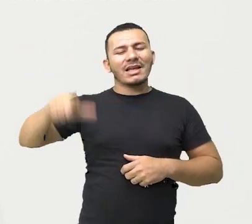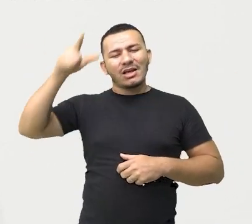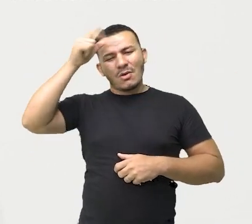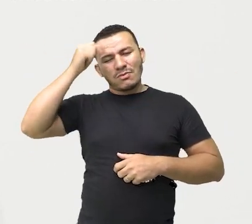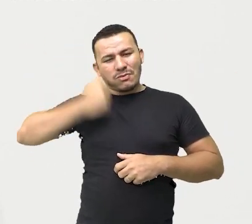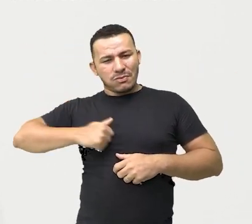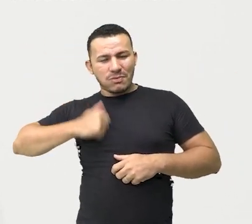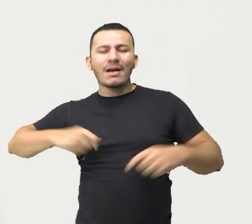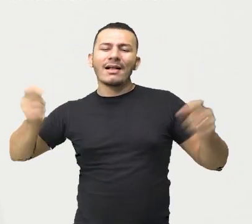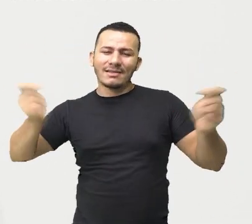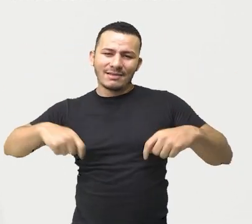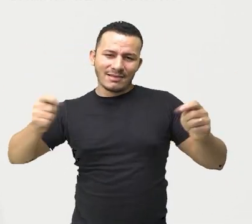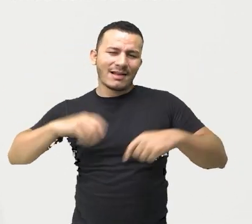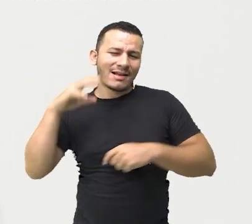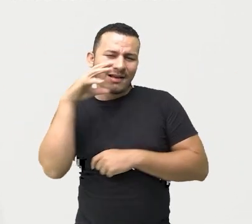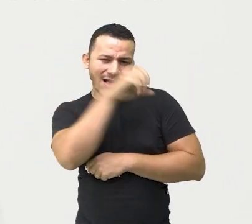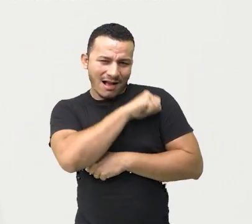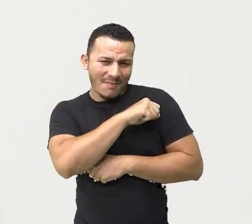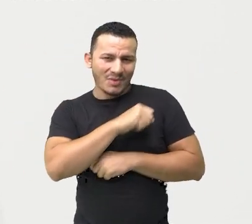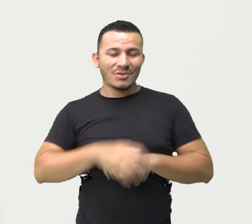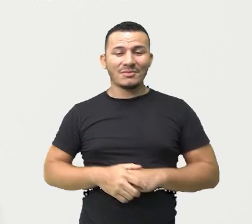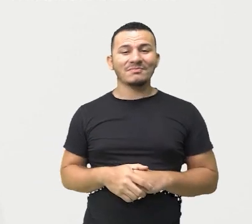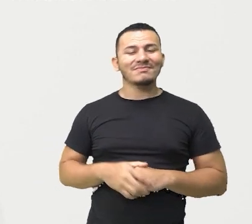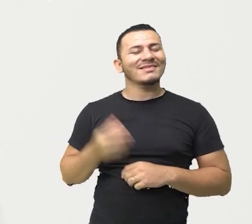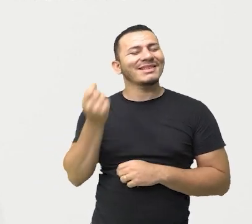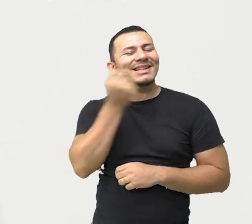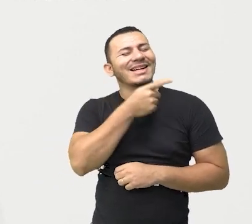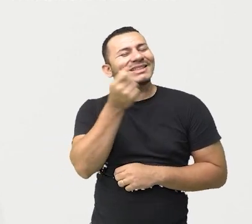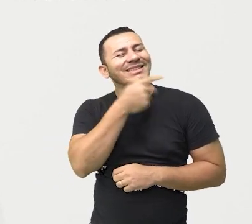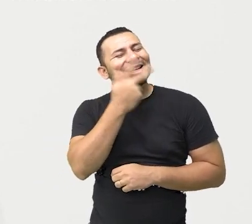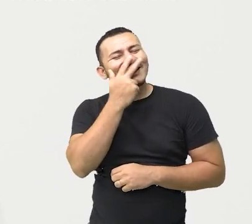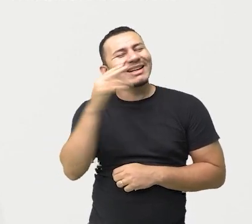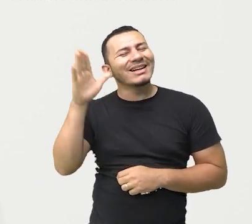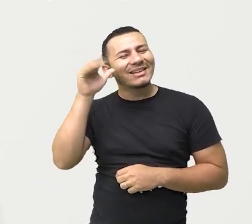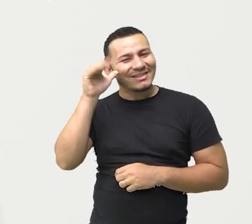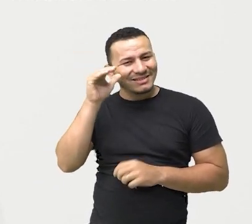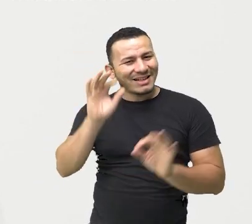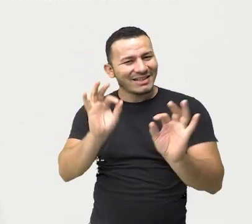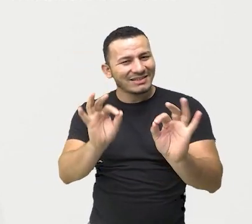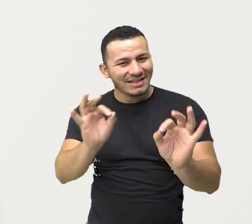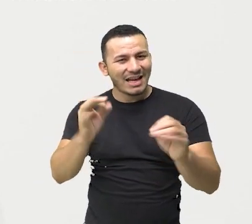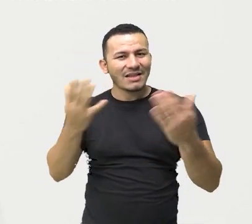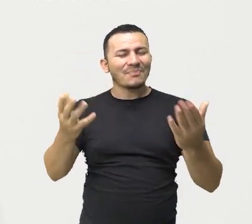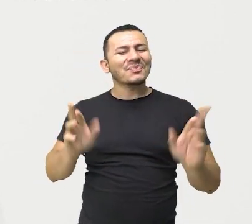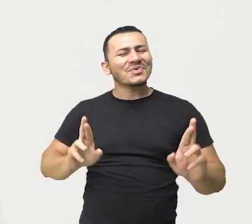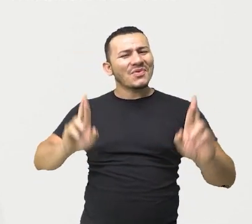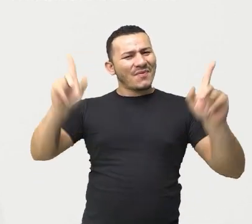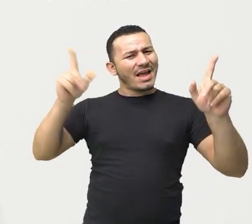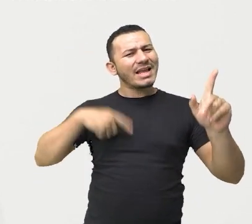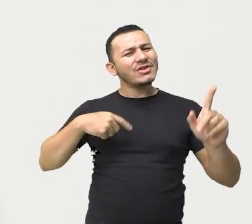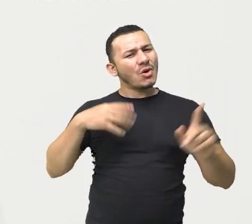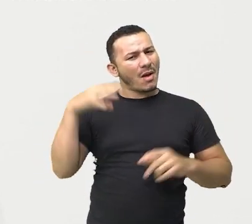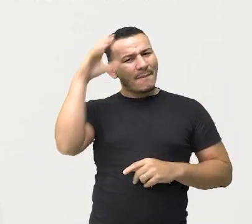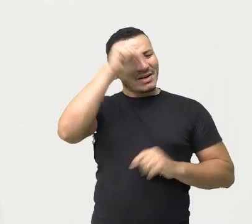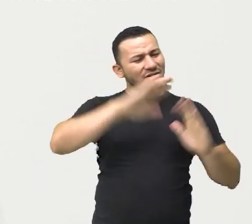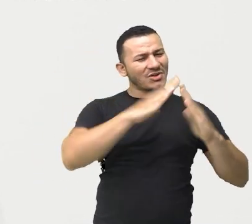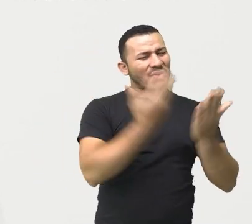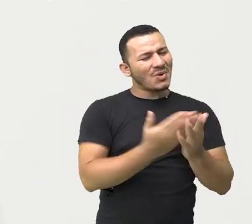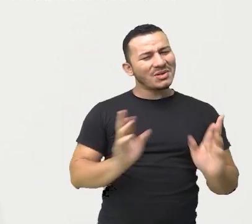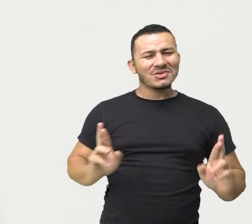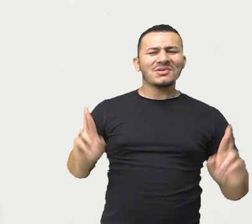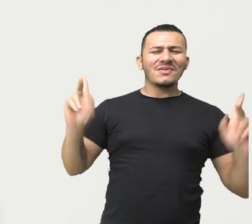necessidades rapidamente. Isso é um fato até engraçado e curioso, certo? Daquilo, diferente do que a gente aprende,